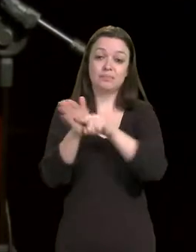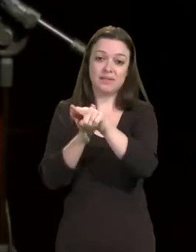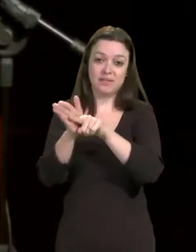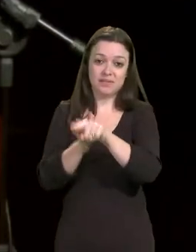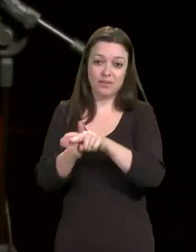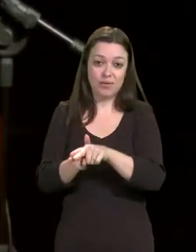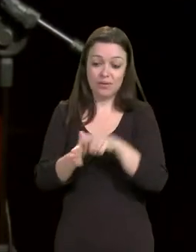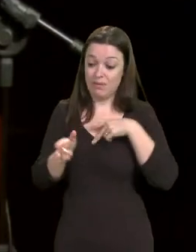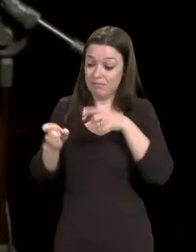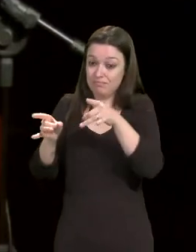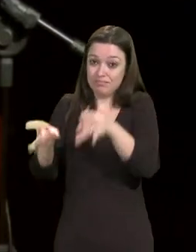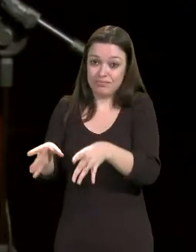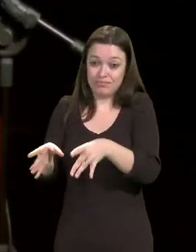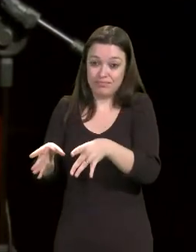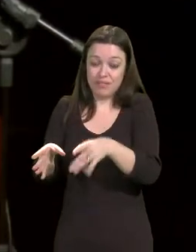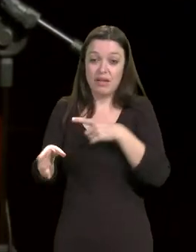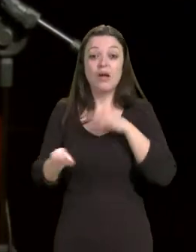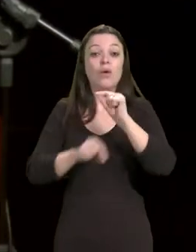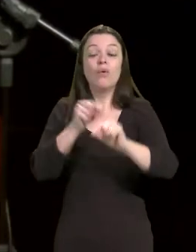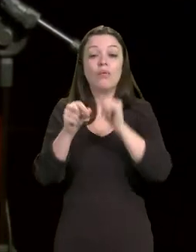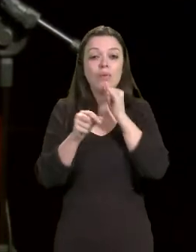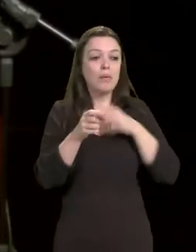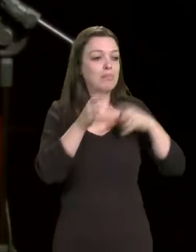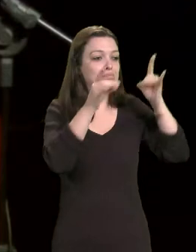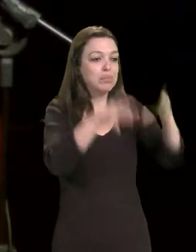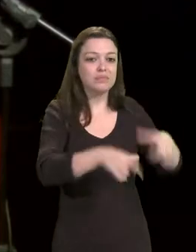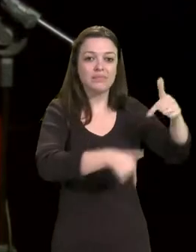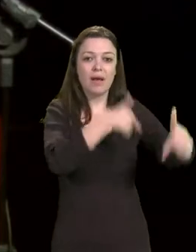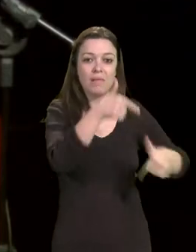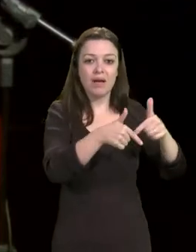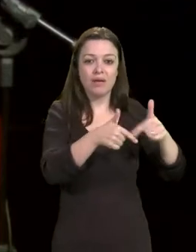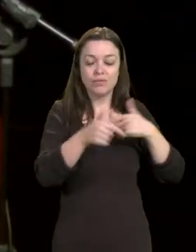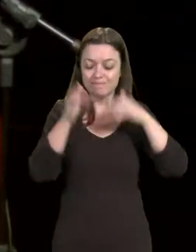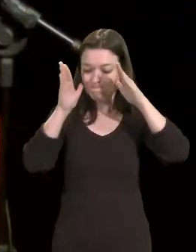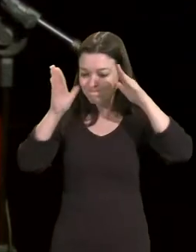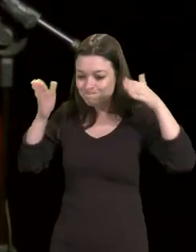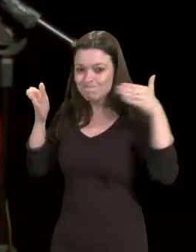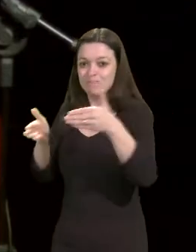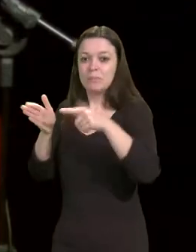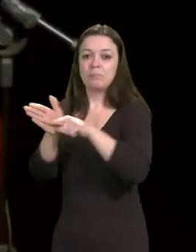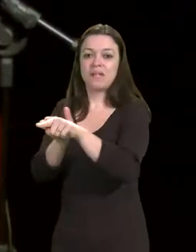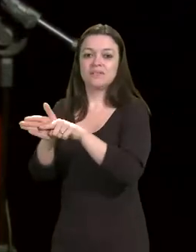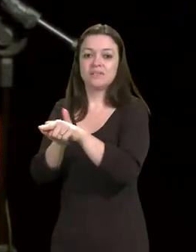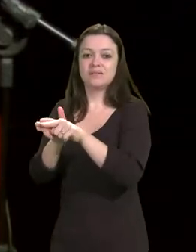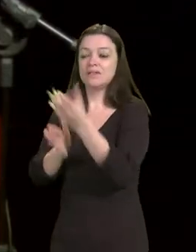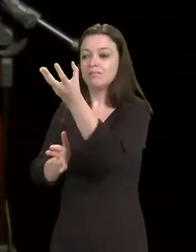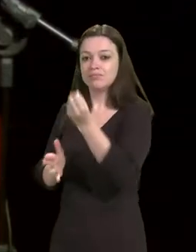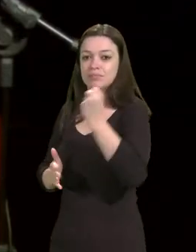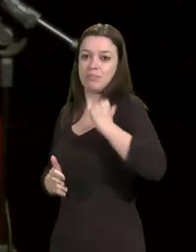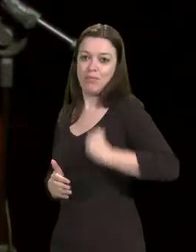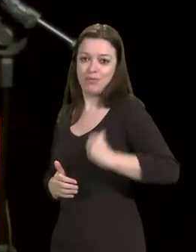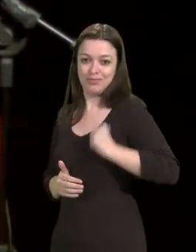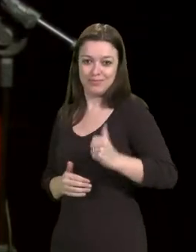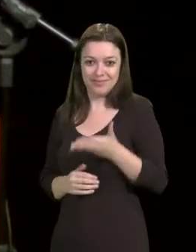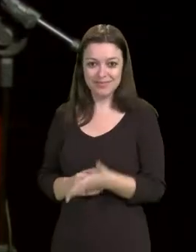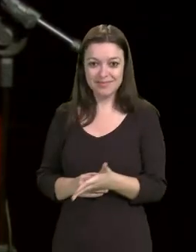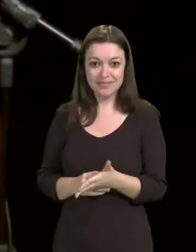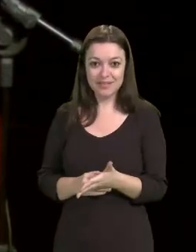mesmo a abdicar do seu trabalho para se dedicarem integralmente à ciência.